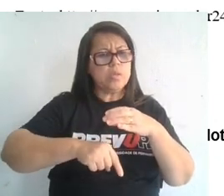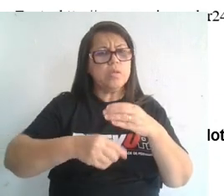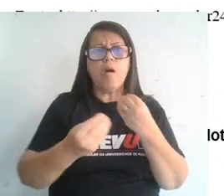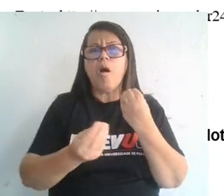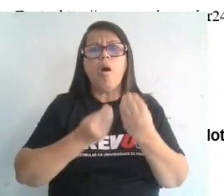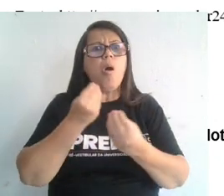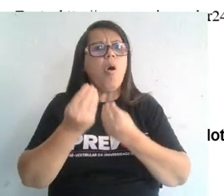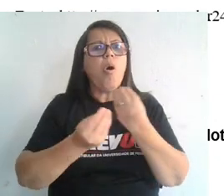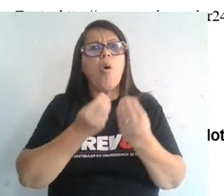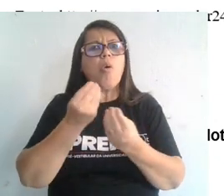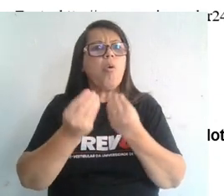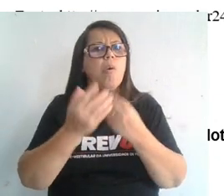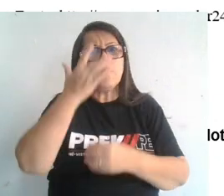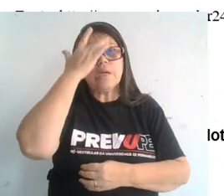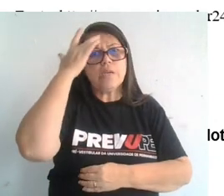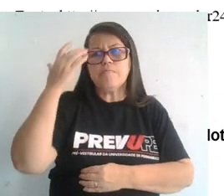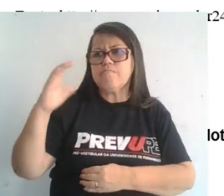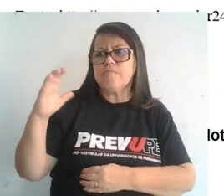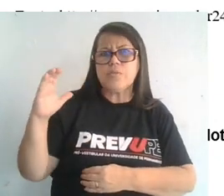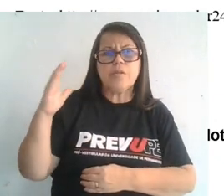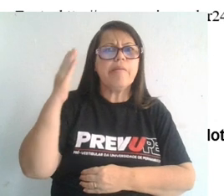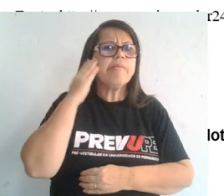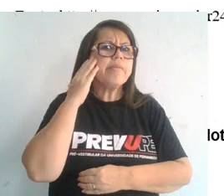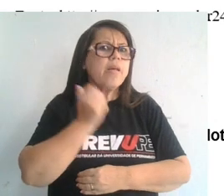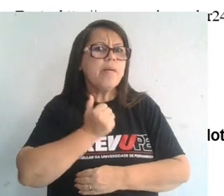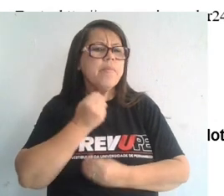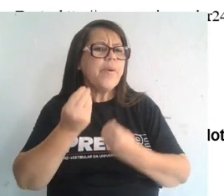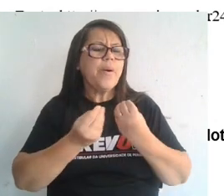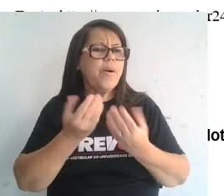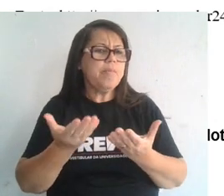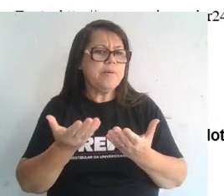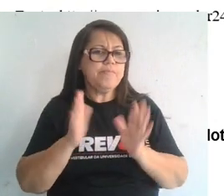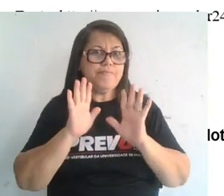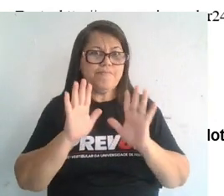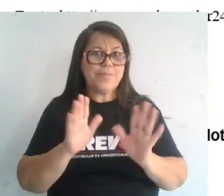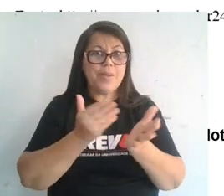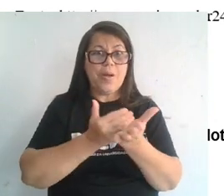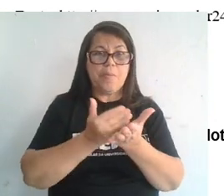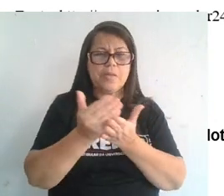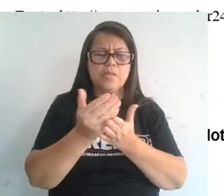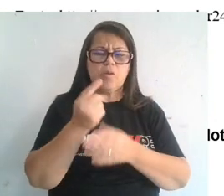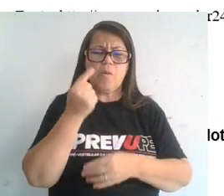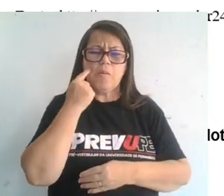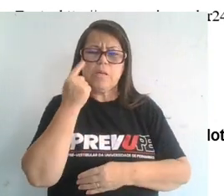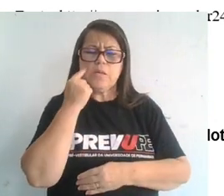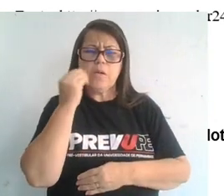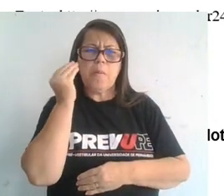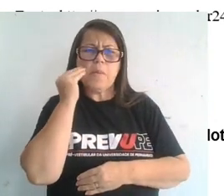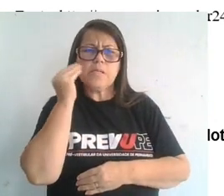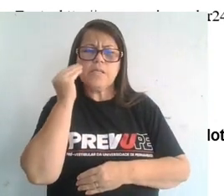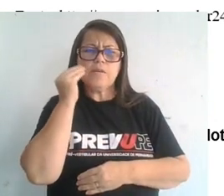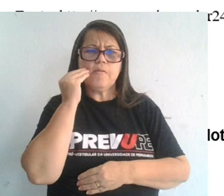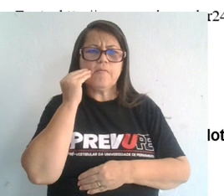cientistas conseguiram indicar essa configuração da Terra? A partir da observação em superfície.